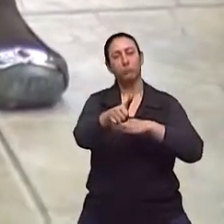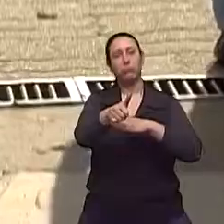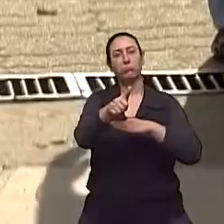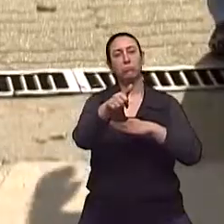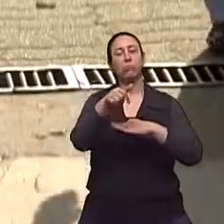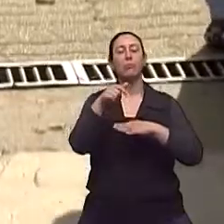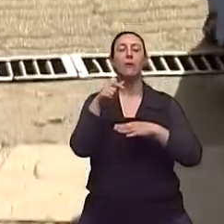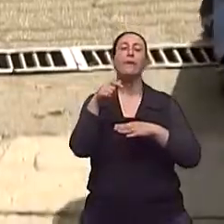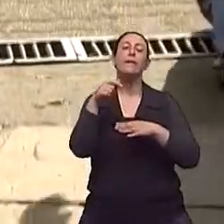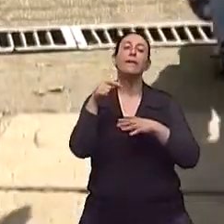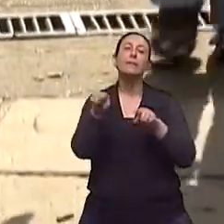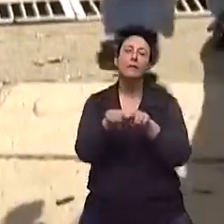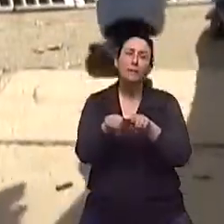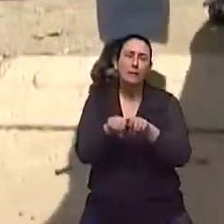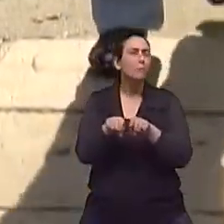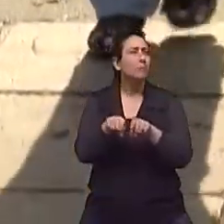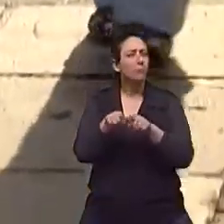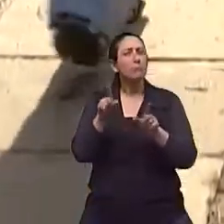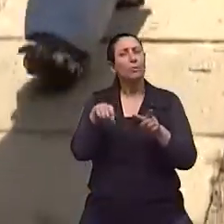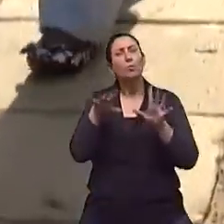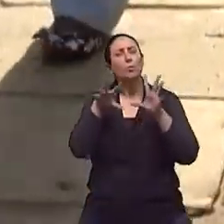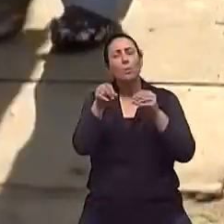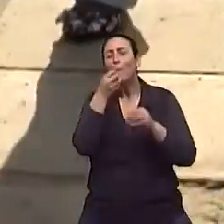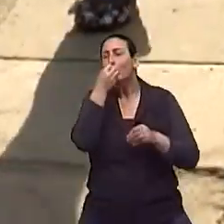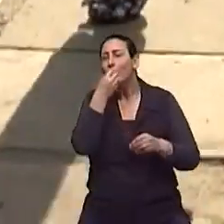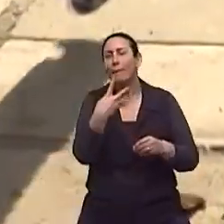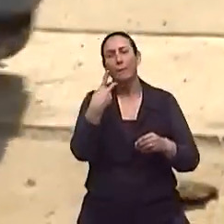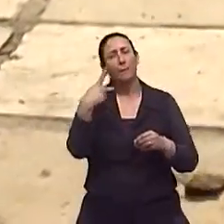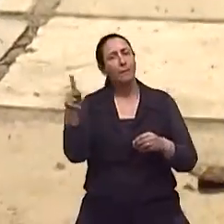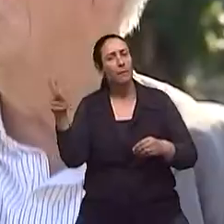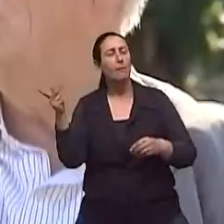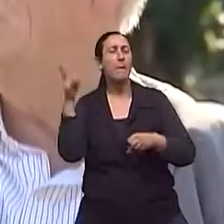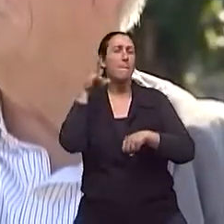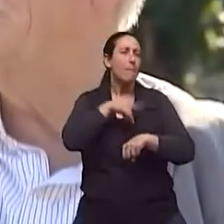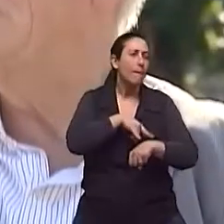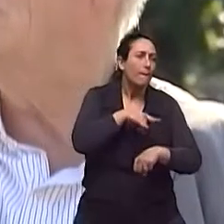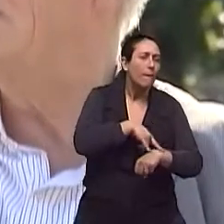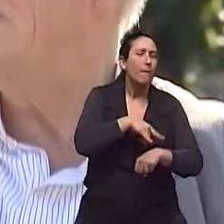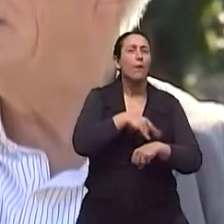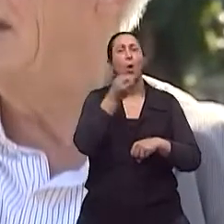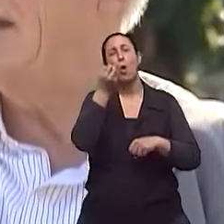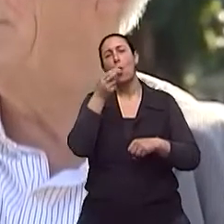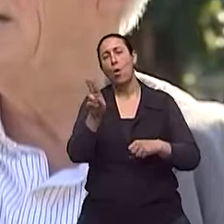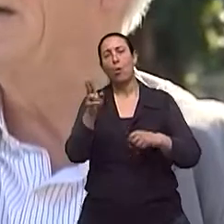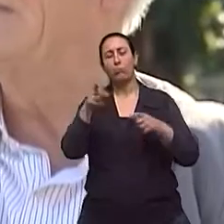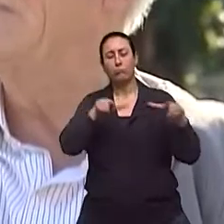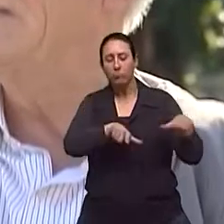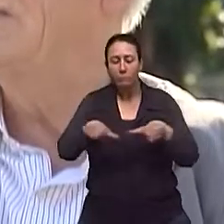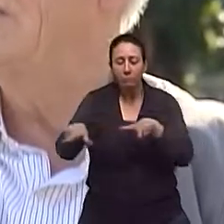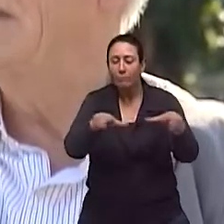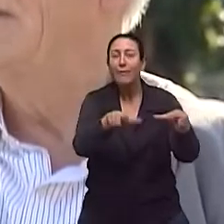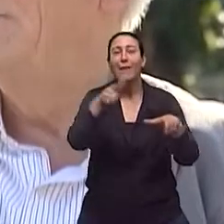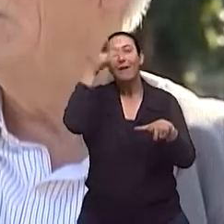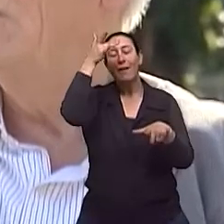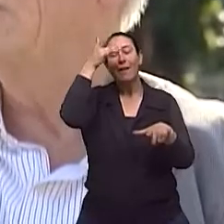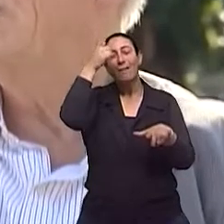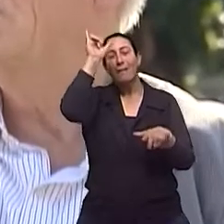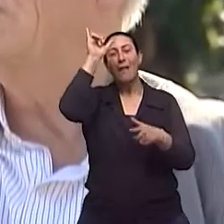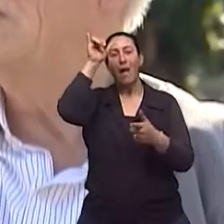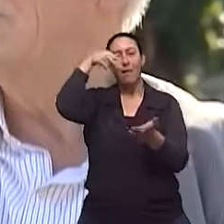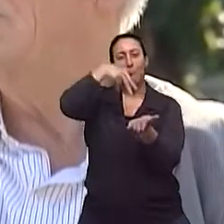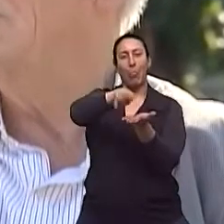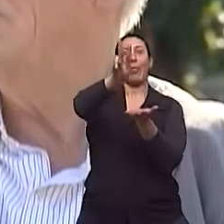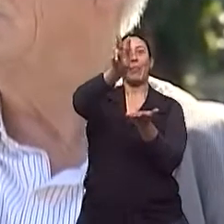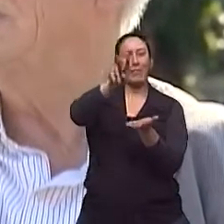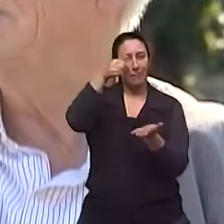feitas visam todo o bem-estar deles, os banheiros, os pisos antiderrapantes. Hoje,